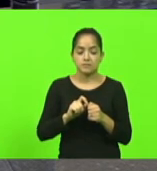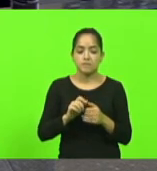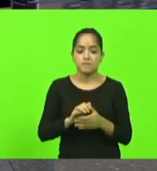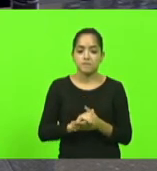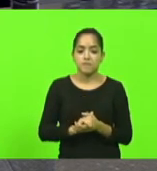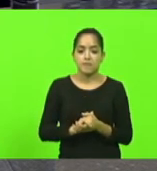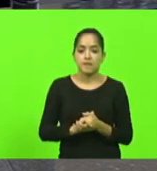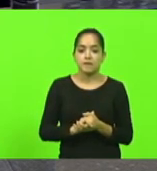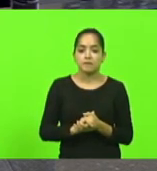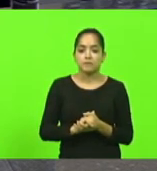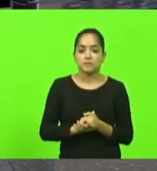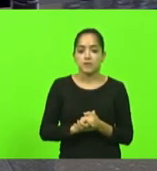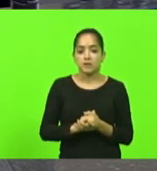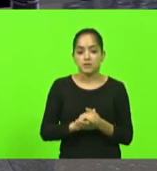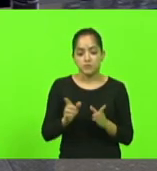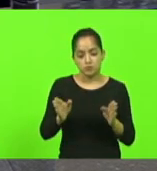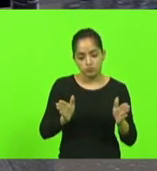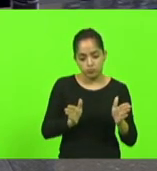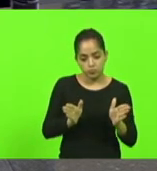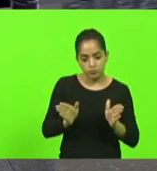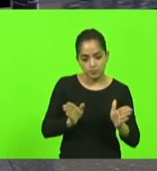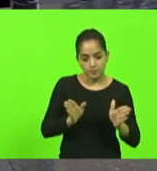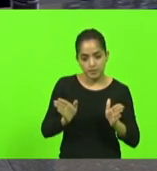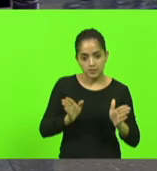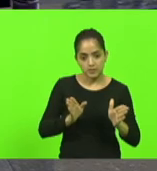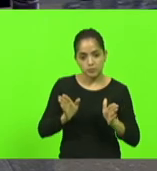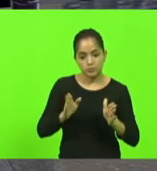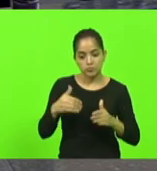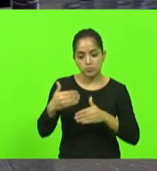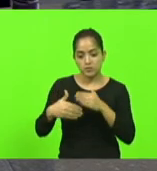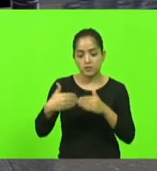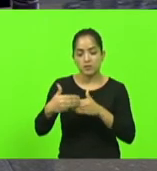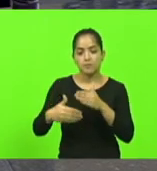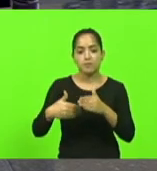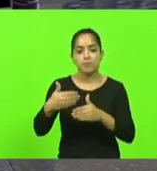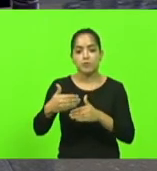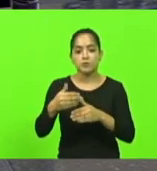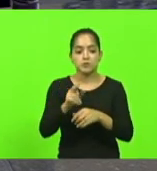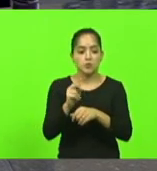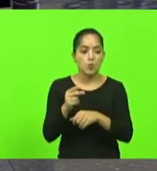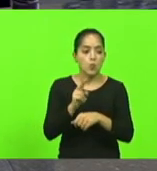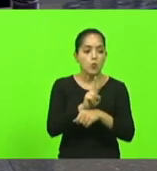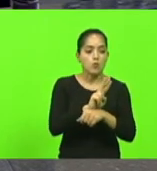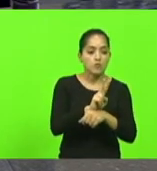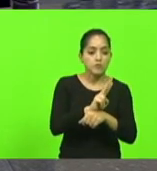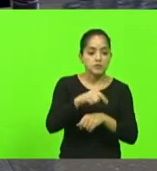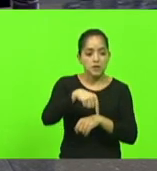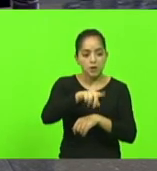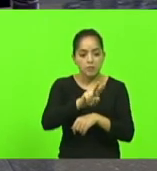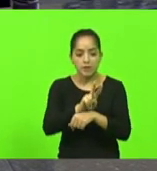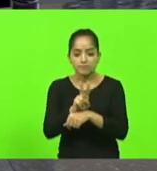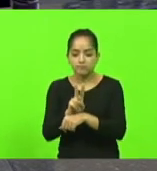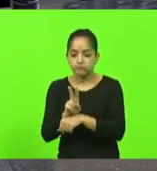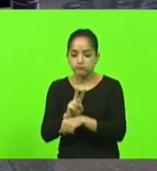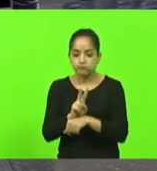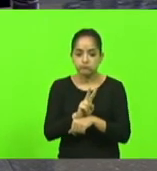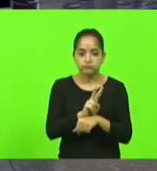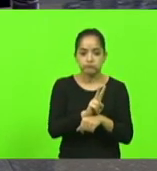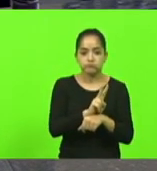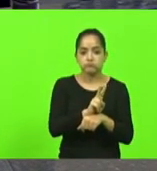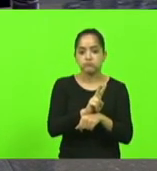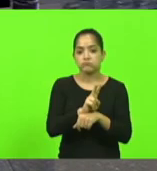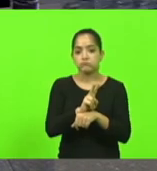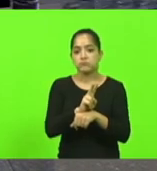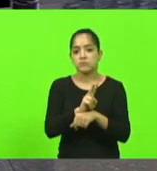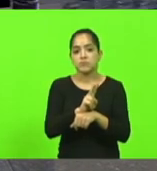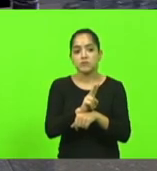provisórias e depois o o o fiscal vai fazer a vistoria depois que o estabelecimento